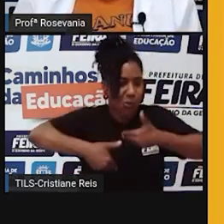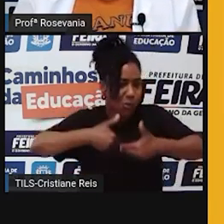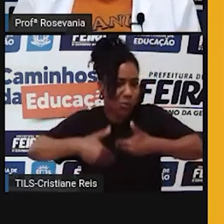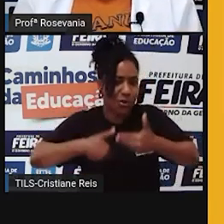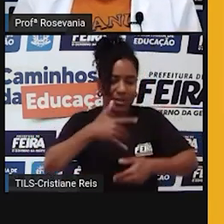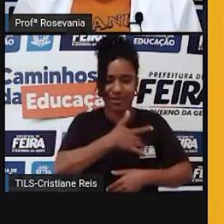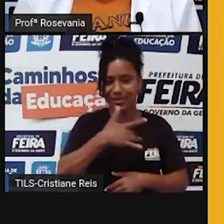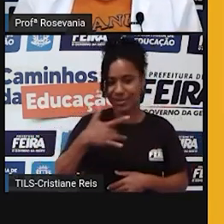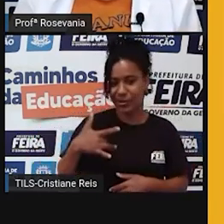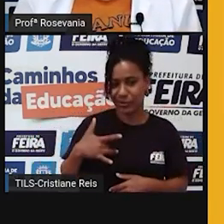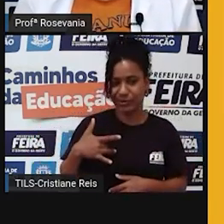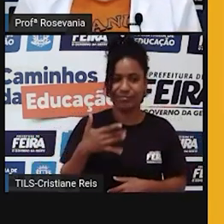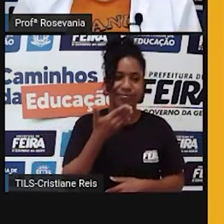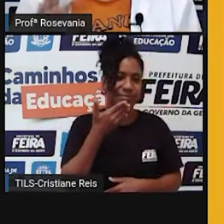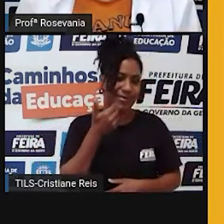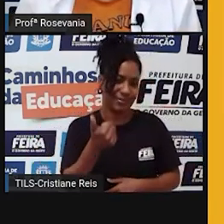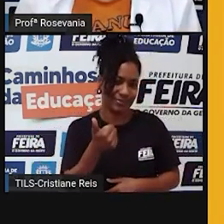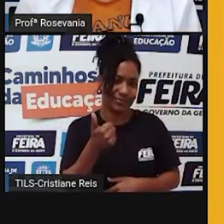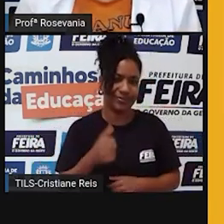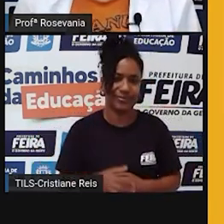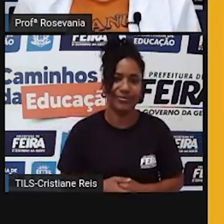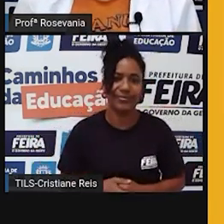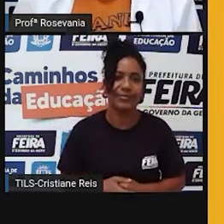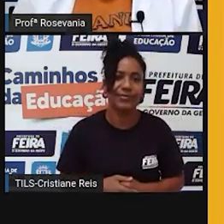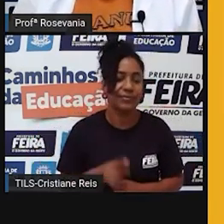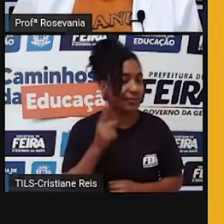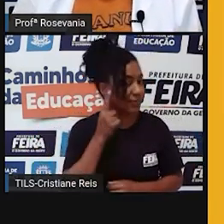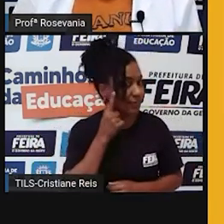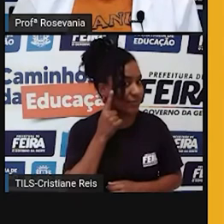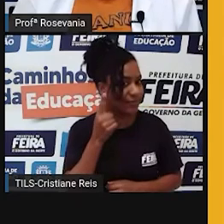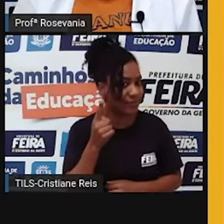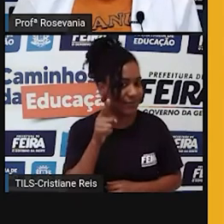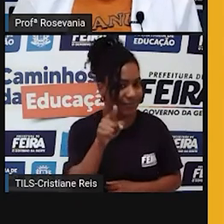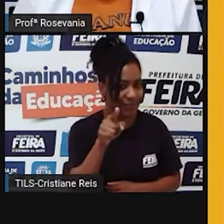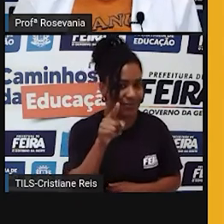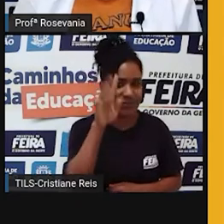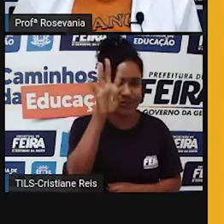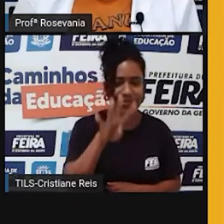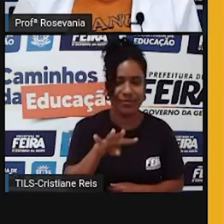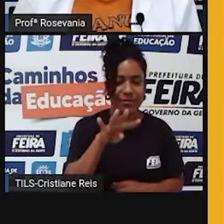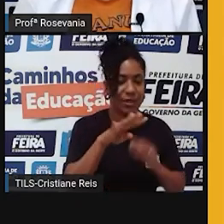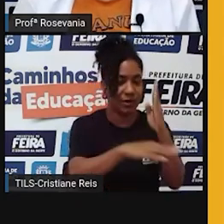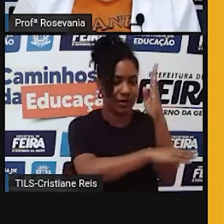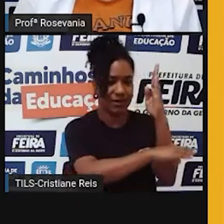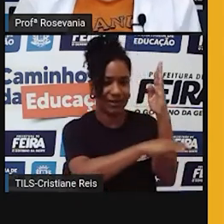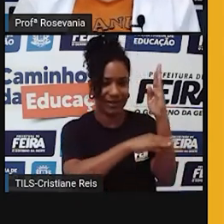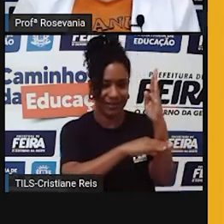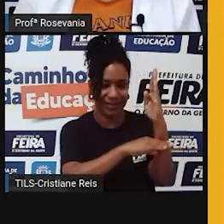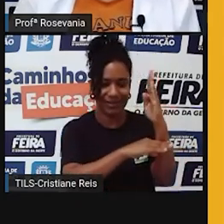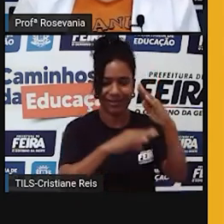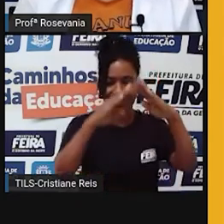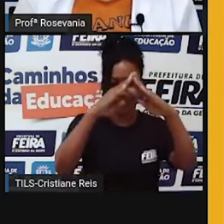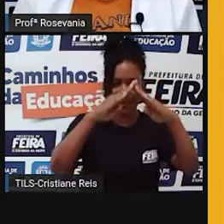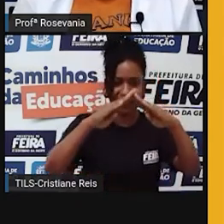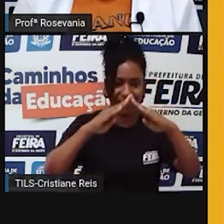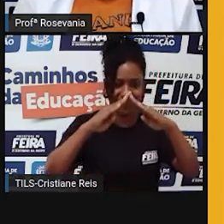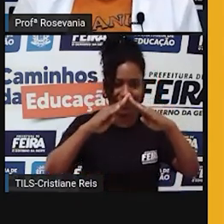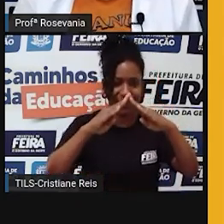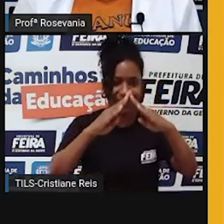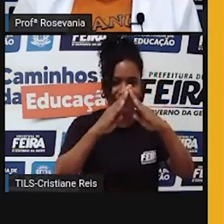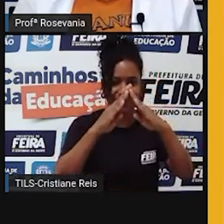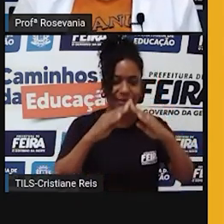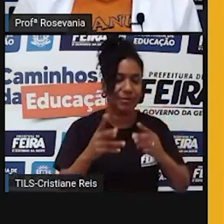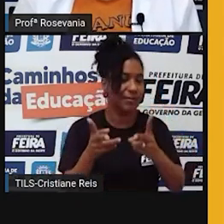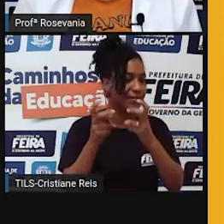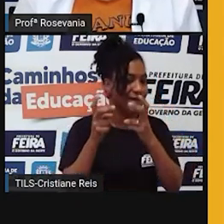ao setor de saúde. Agora aqui, só para lembrar, viu? Nessa pirâmide aqui, olha que eu falei que mudava, vendo? A